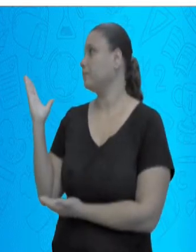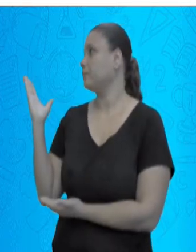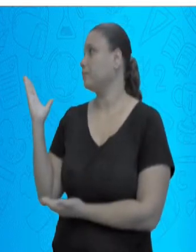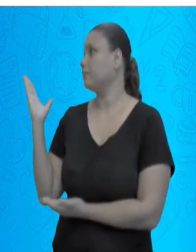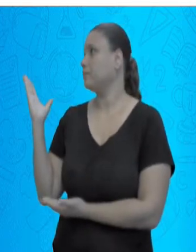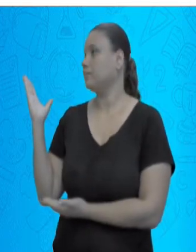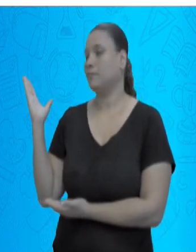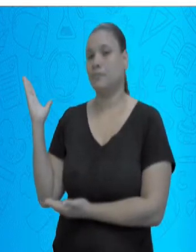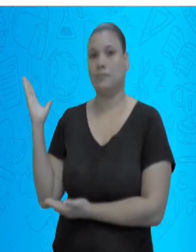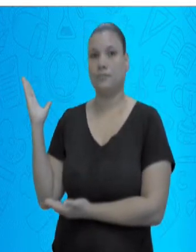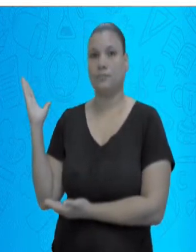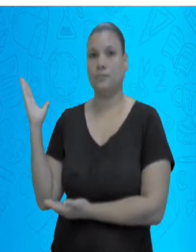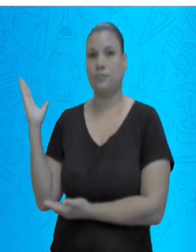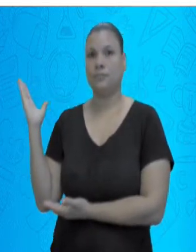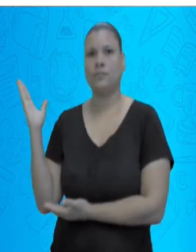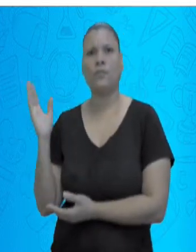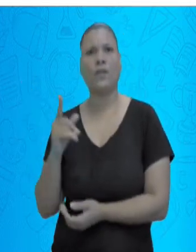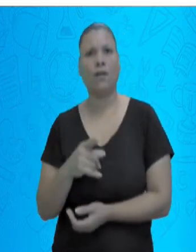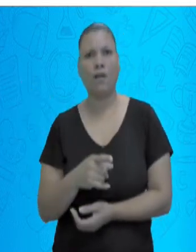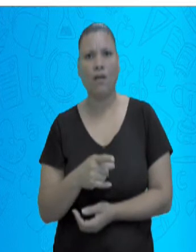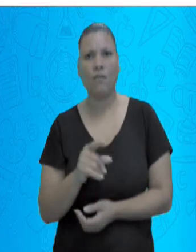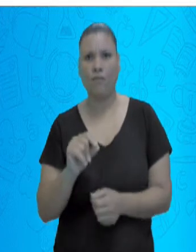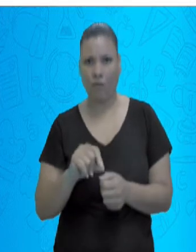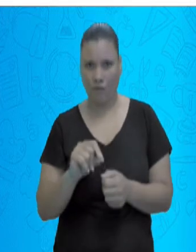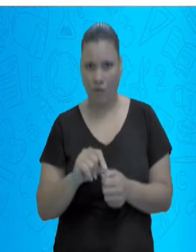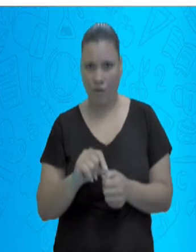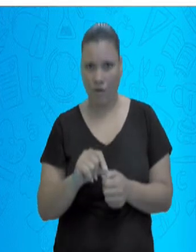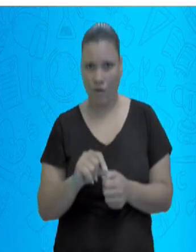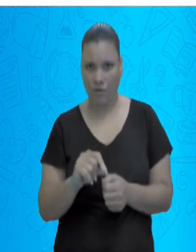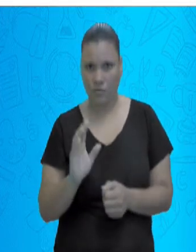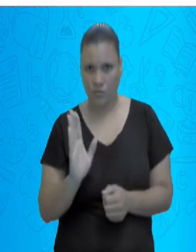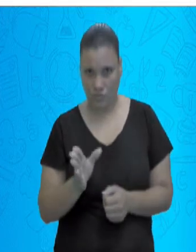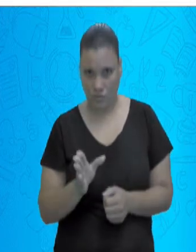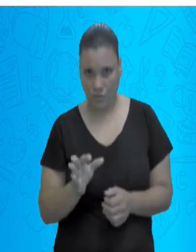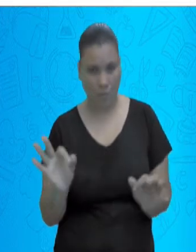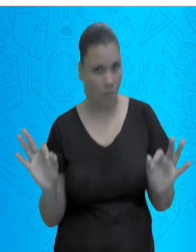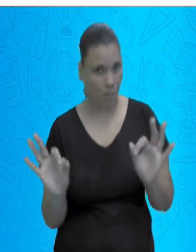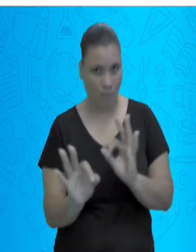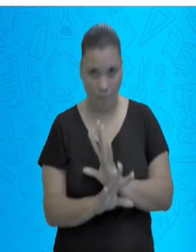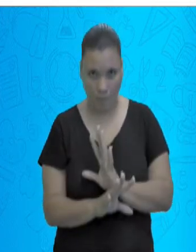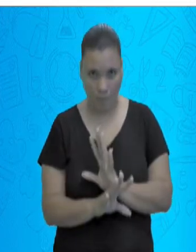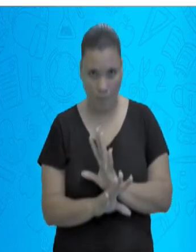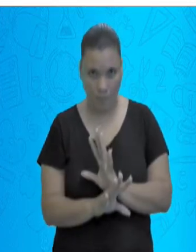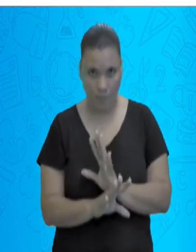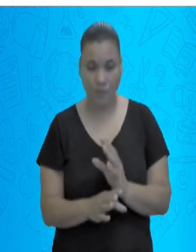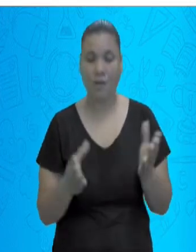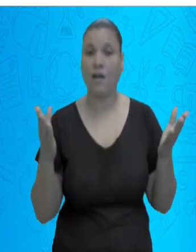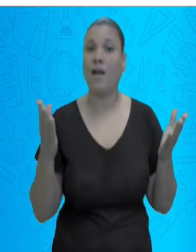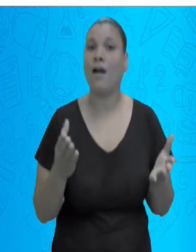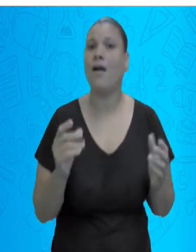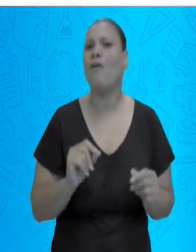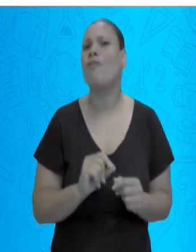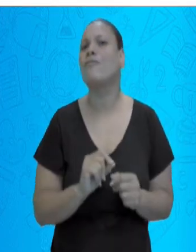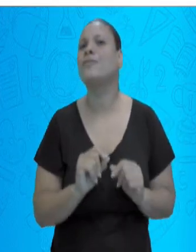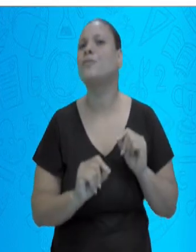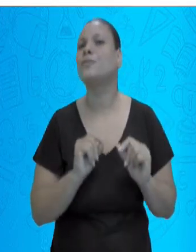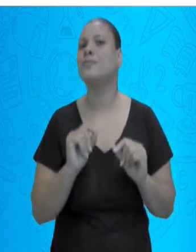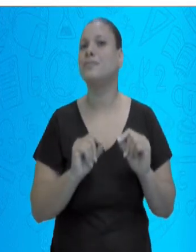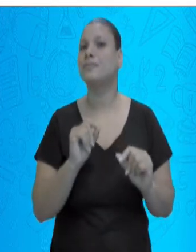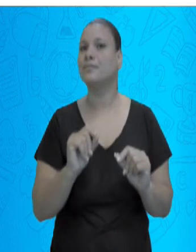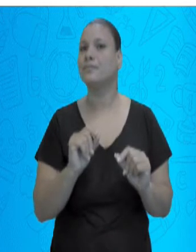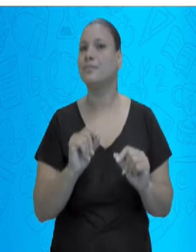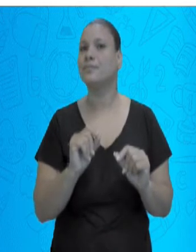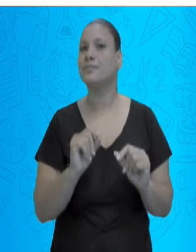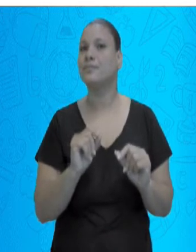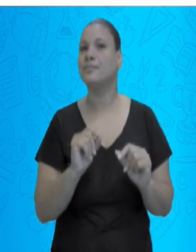30. Agora, nós vamos fazer as nossas linhas. As linhas que